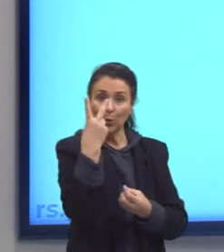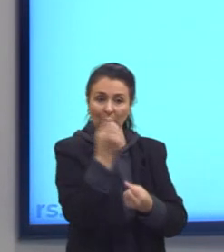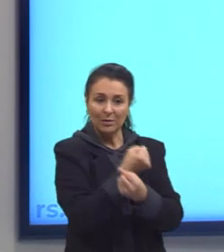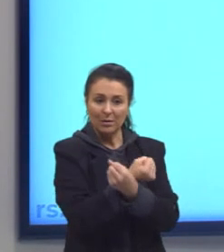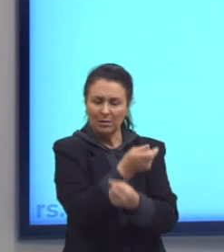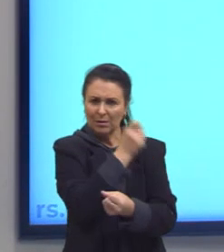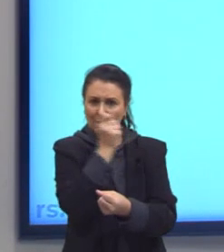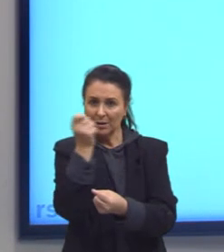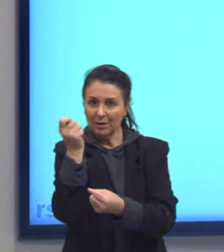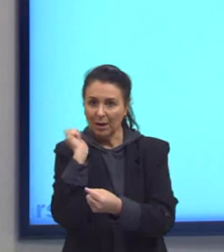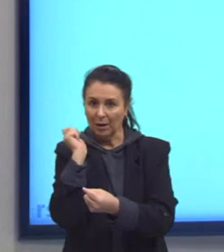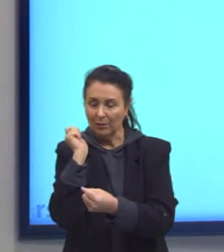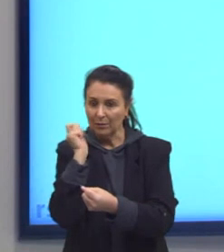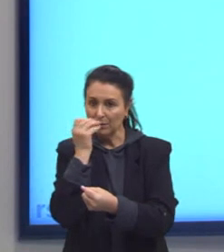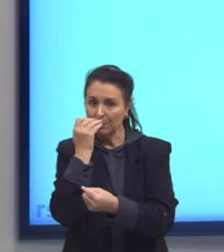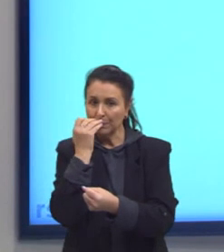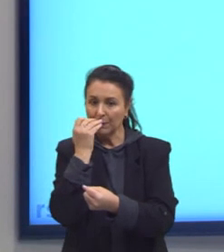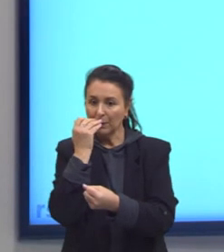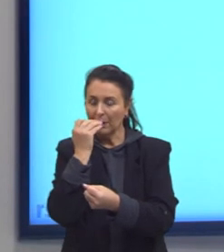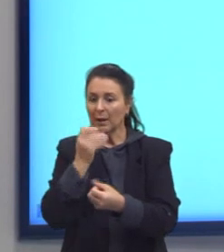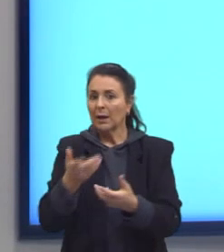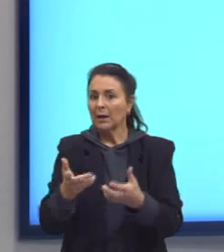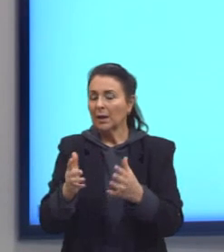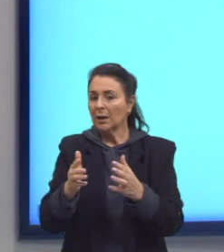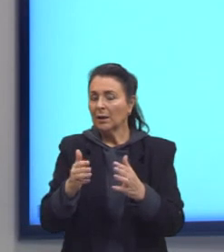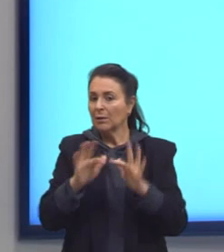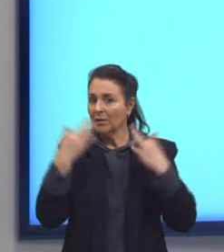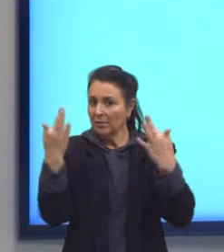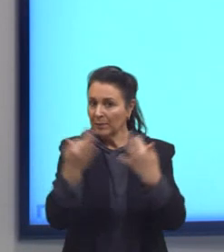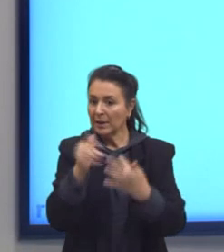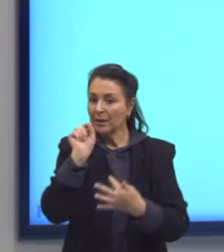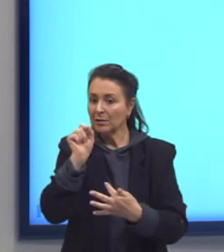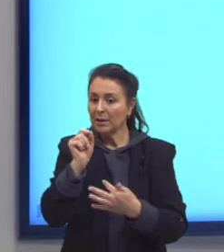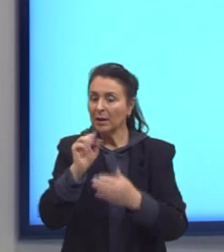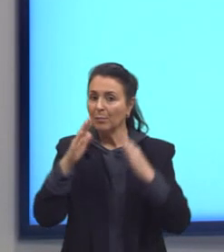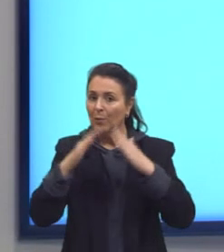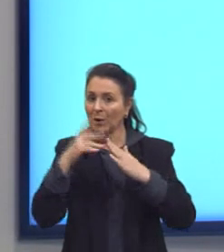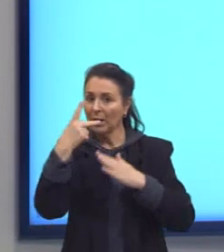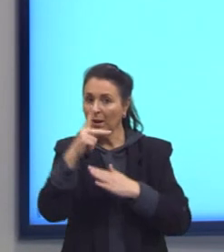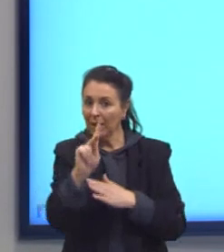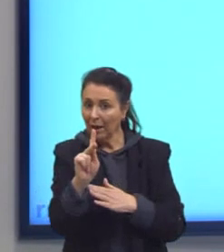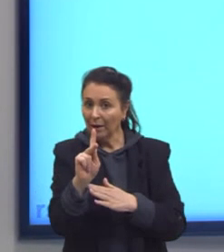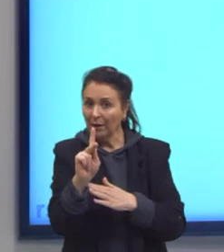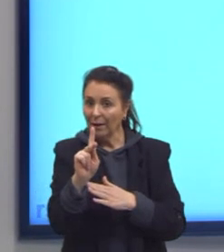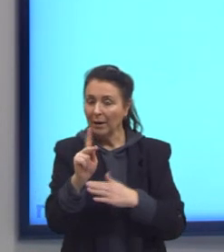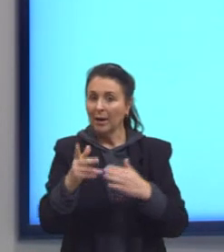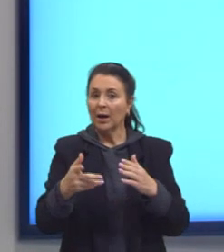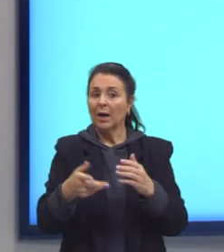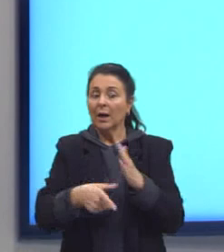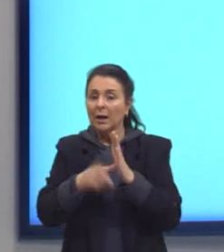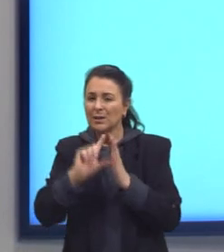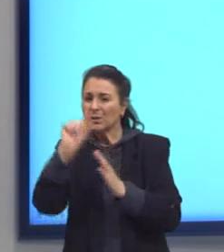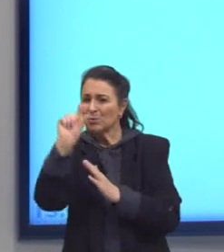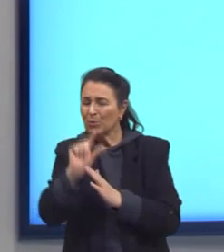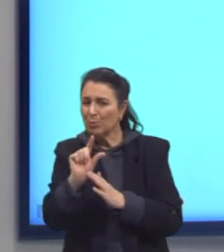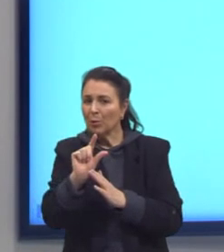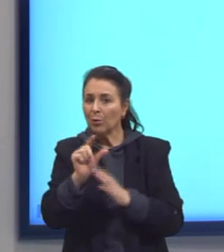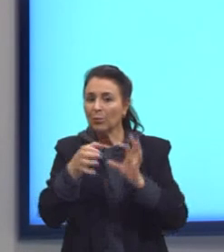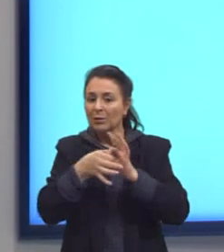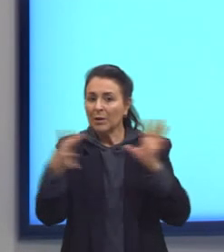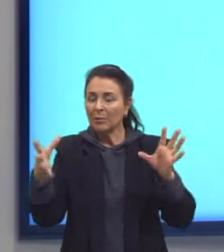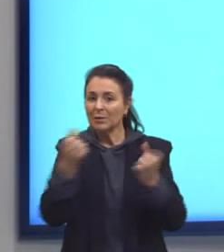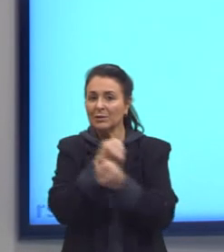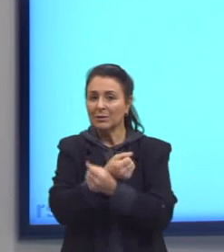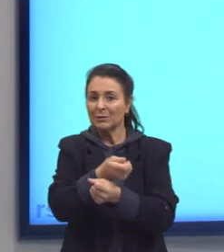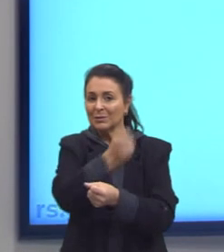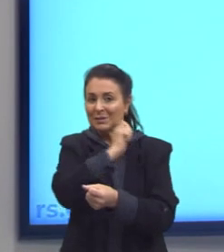de seus habitantes atuais pelo antigo senhor e fazendeiro pouco antes da abolição de 1888.